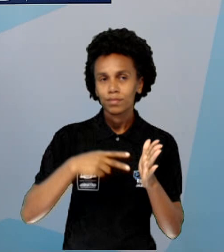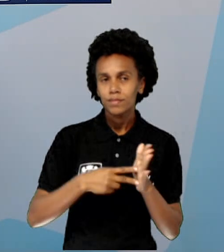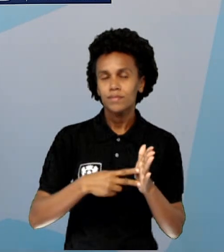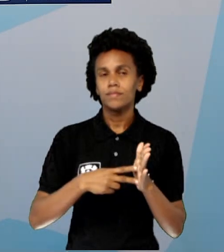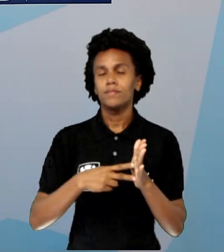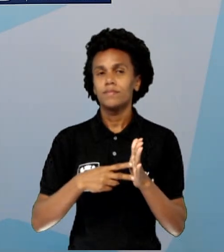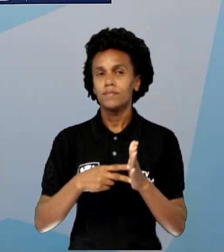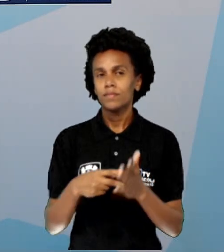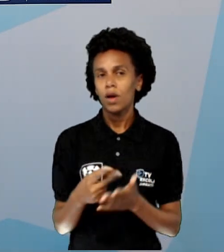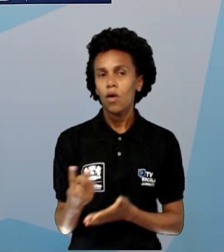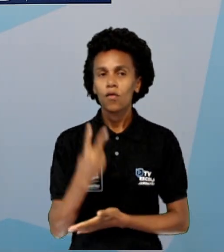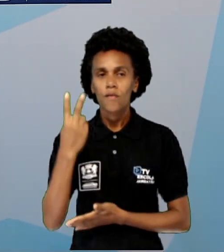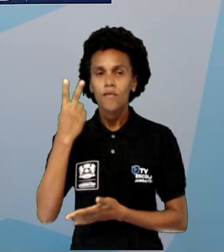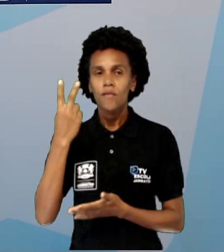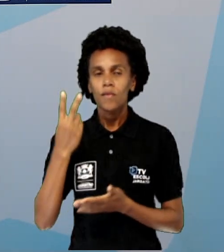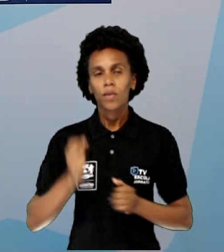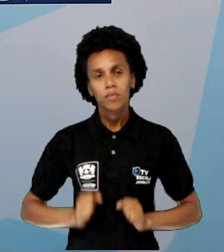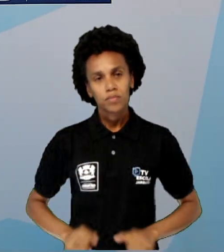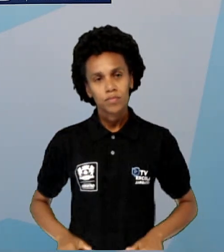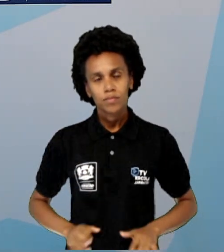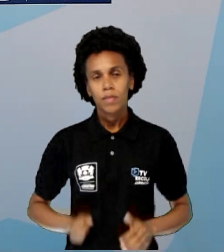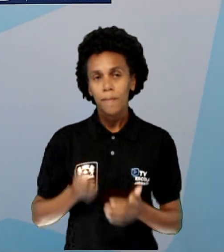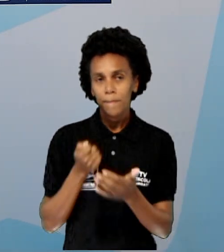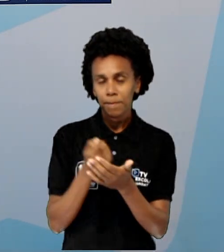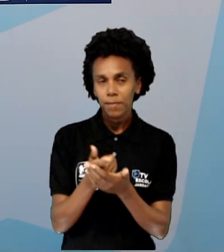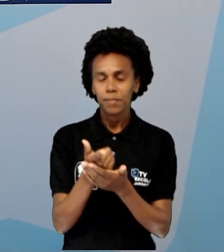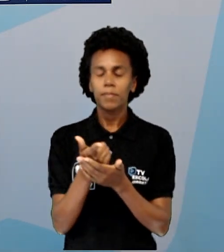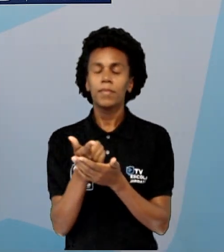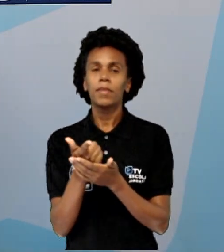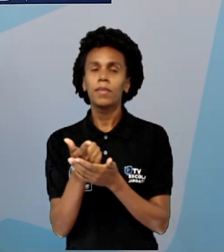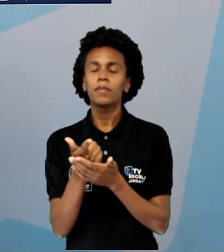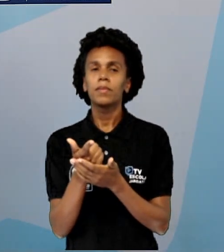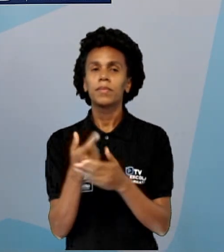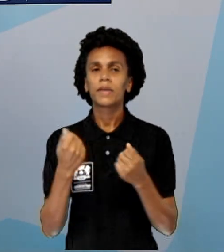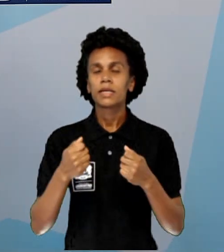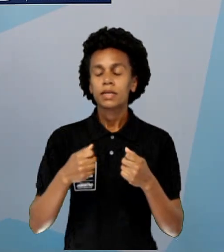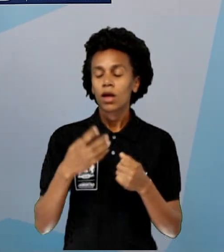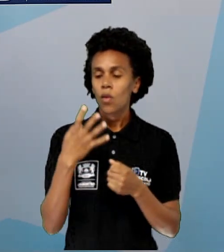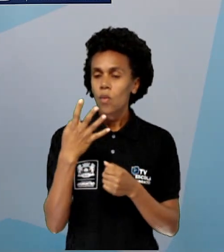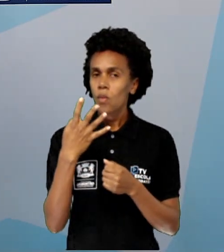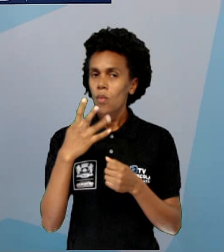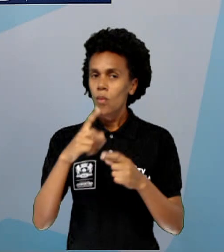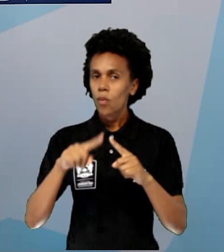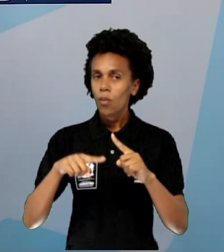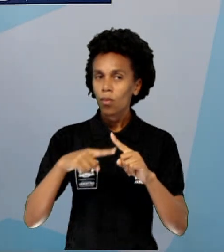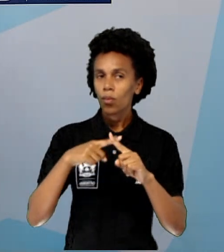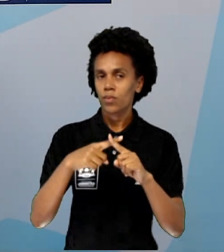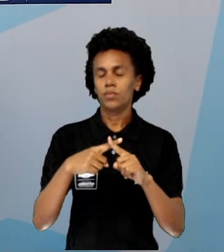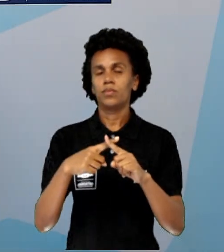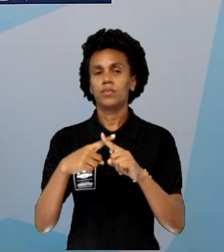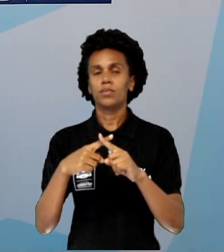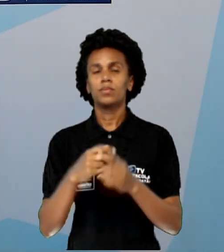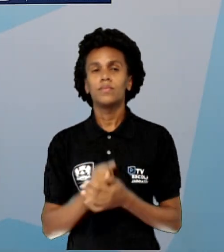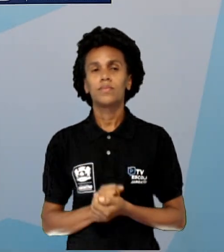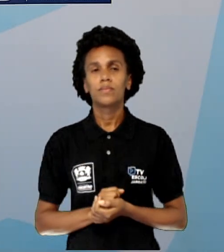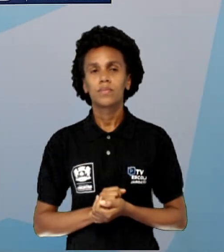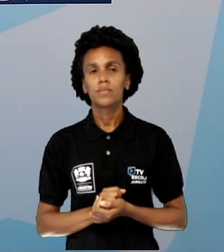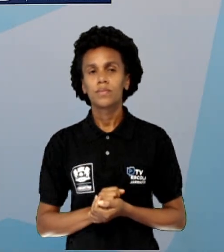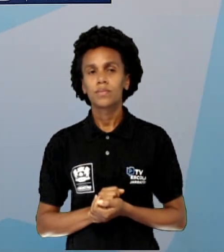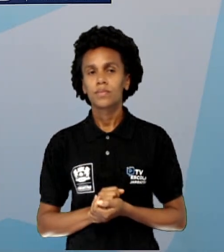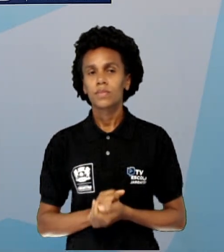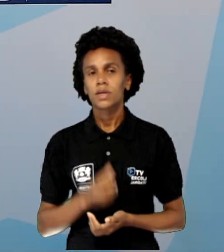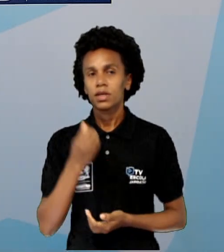essa quantidade aqui vai ter que ser quatro vezes o valor inicial também. Então, quatro vezes o seis